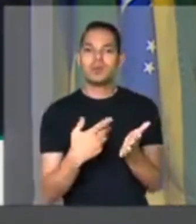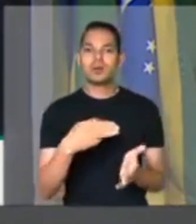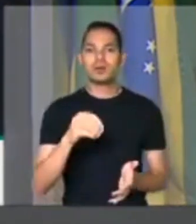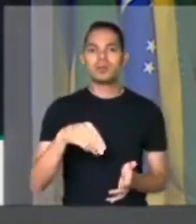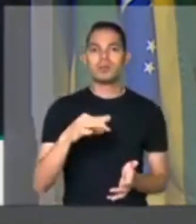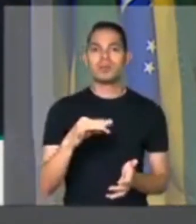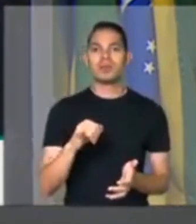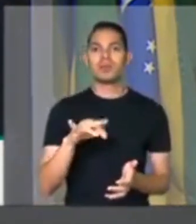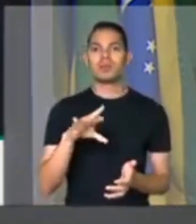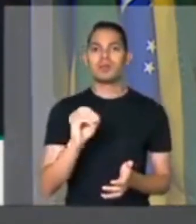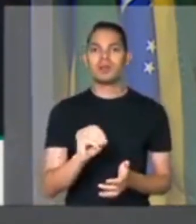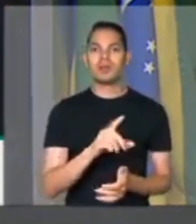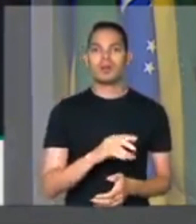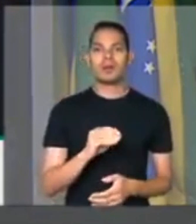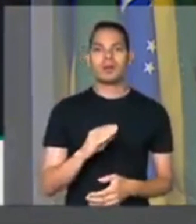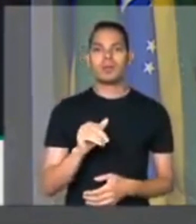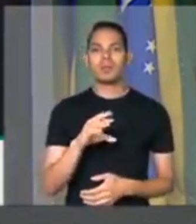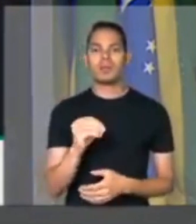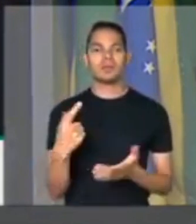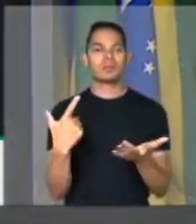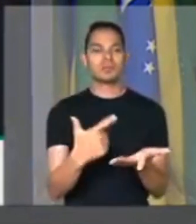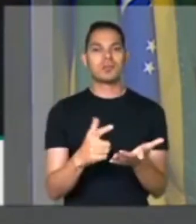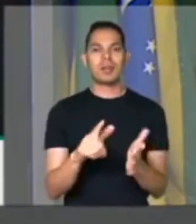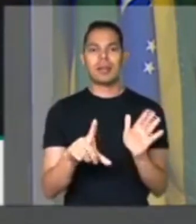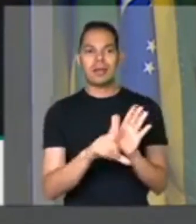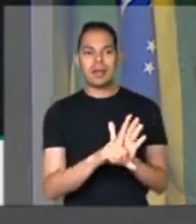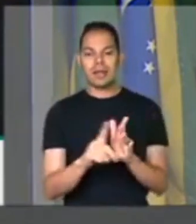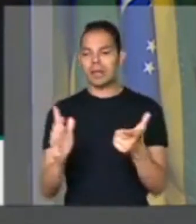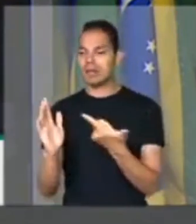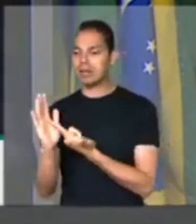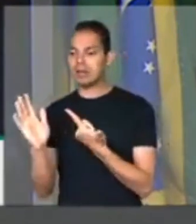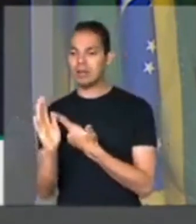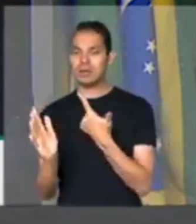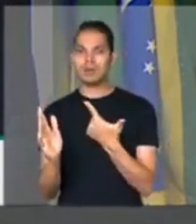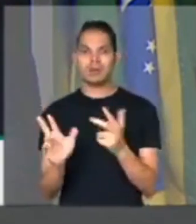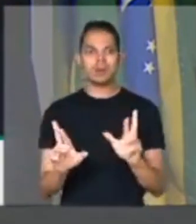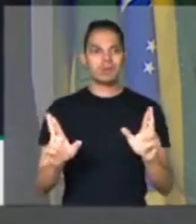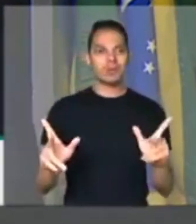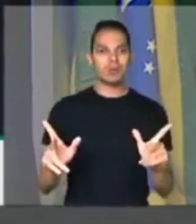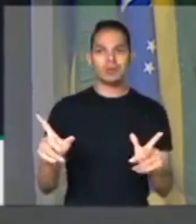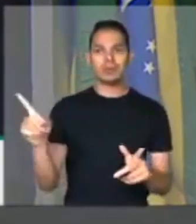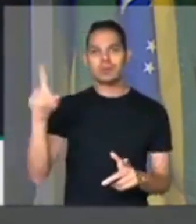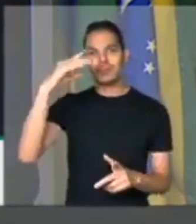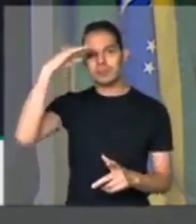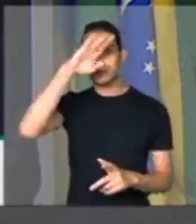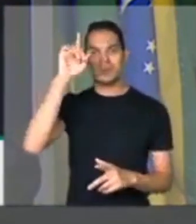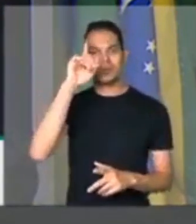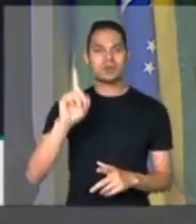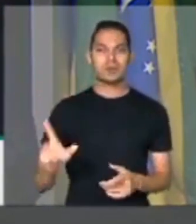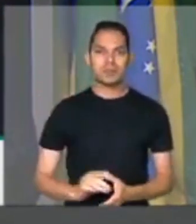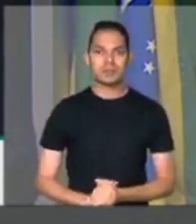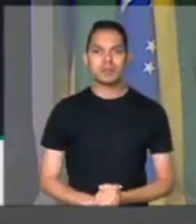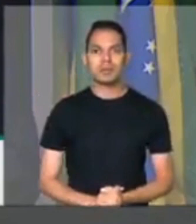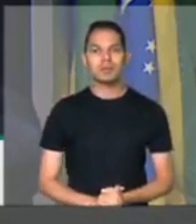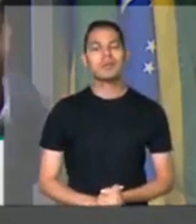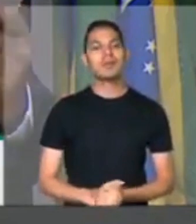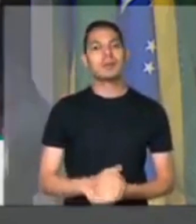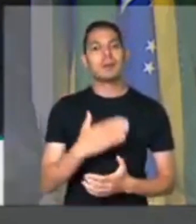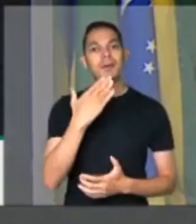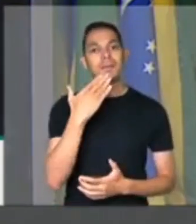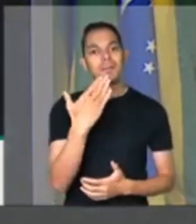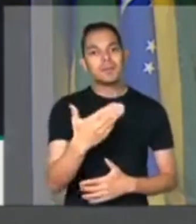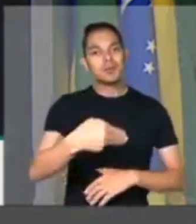saberia qual seria a diferença do negócio. Bom, diante disso tudo, eu quero pedir ao nosso